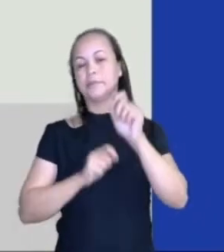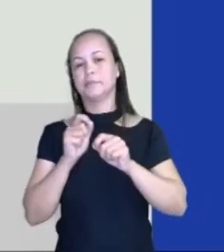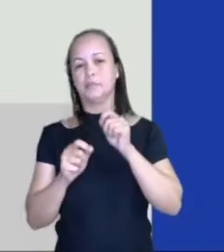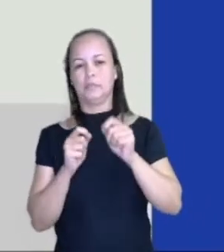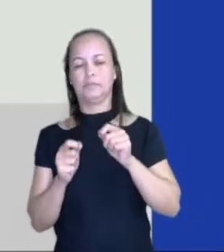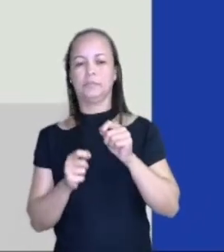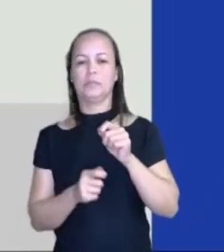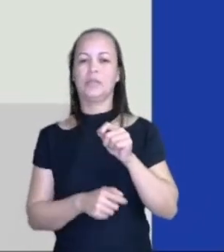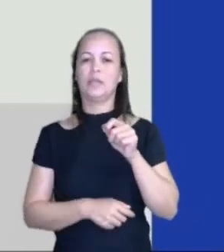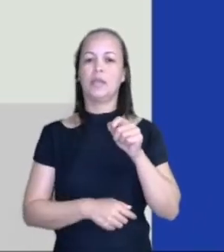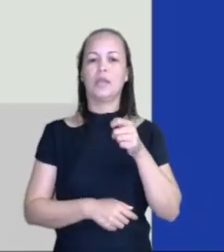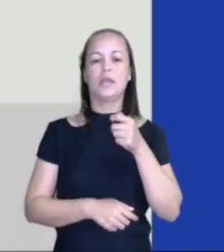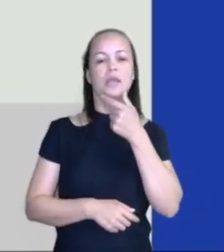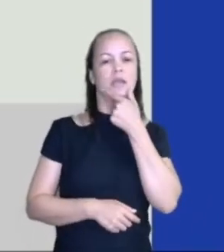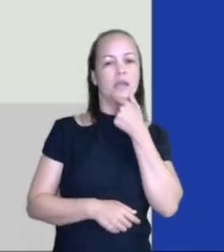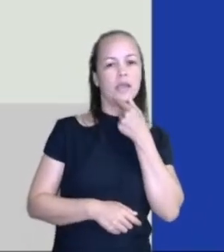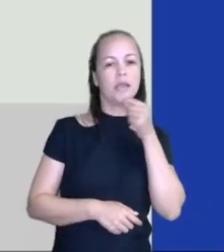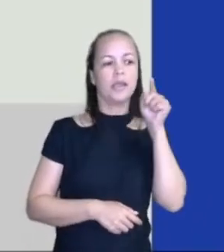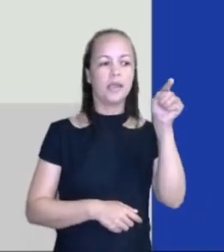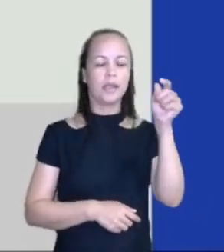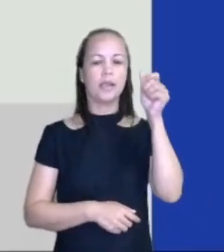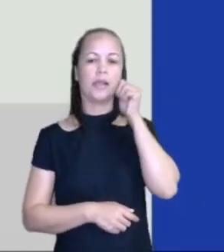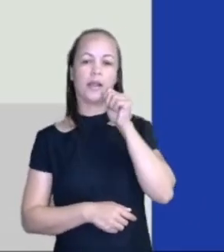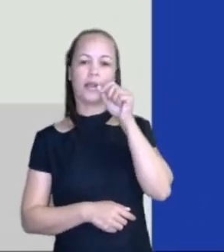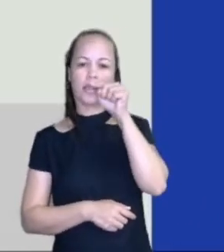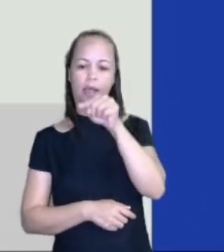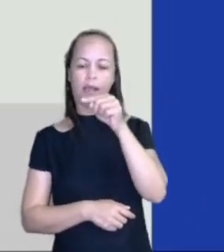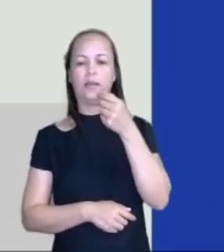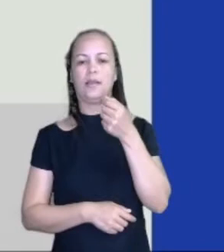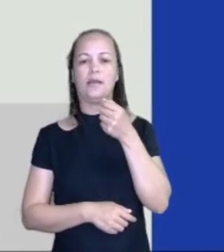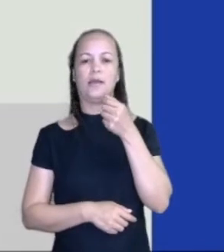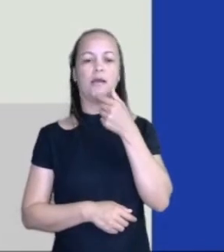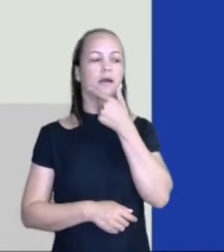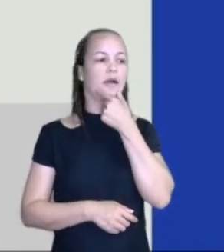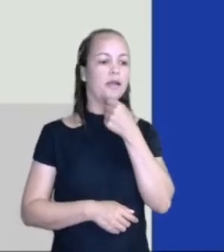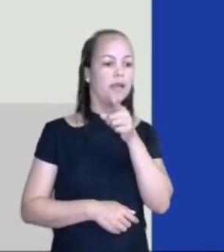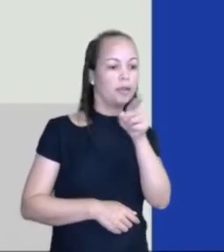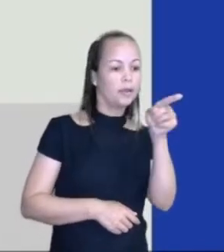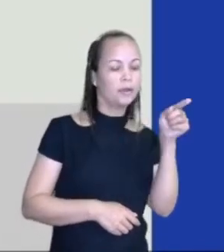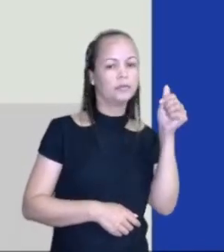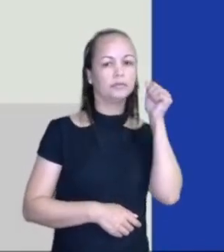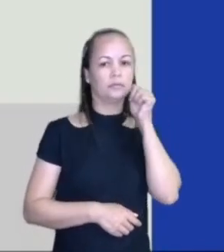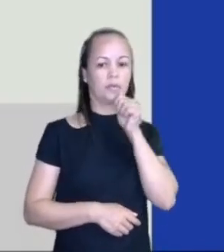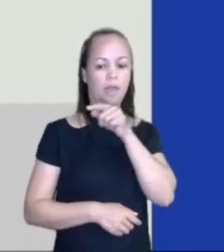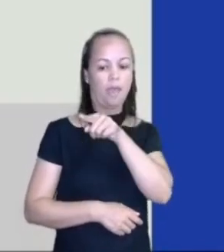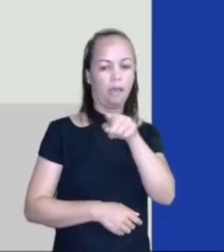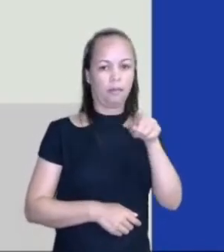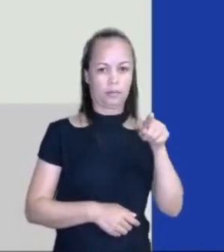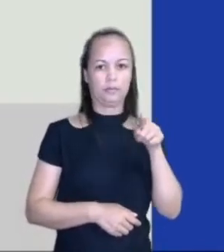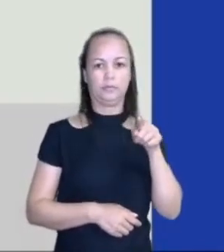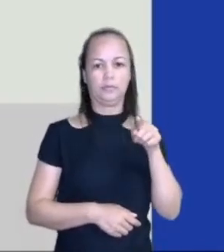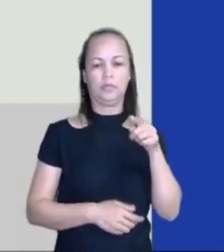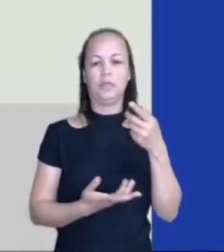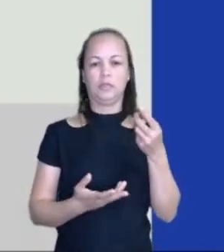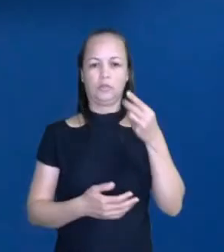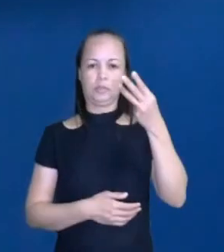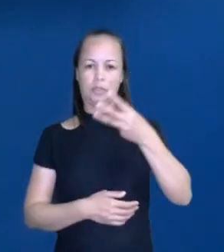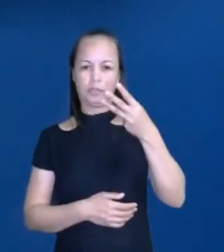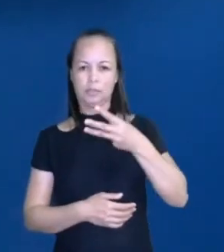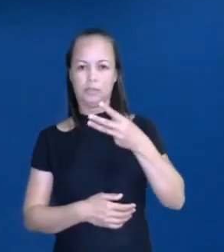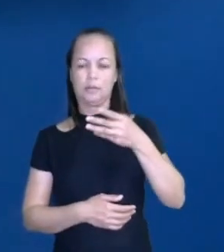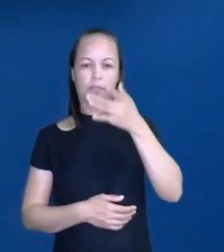seria ele, ela, eles ou elas. Então, terceira pessoa do singular ou terceira do plural. Então, o narrador